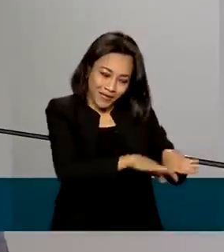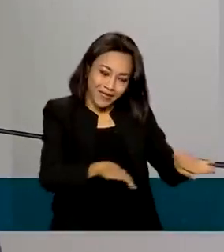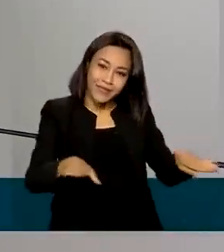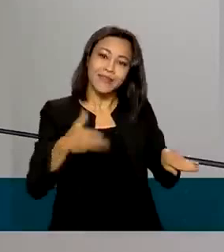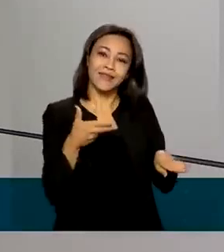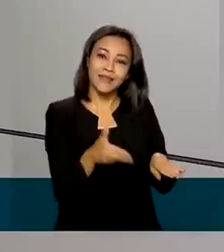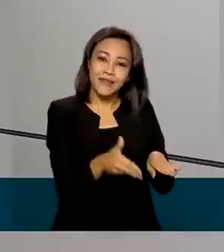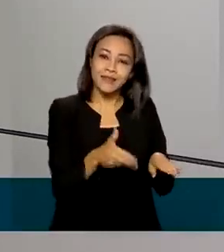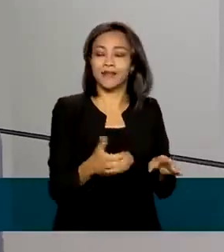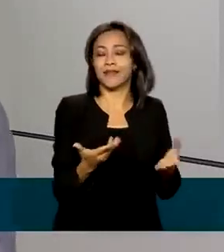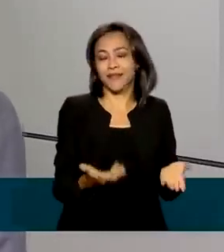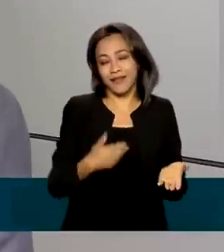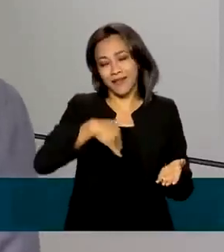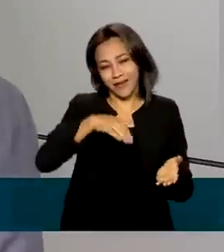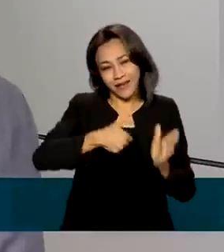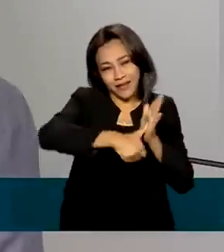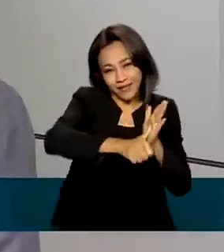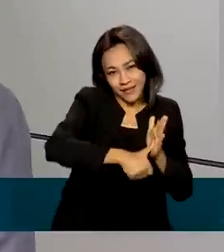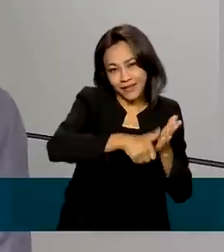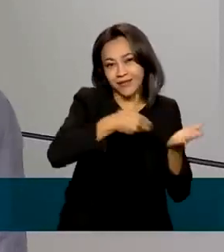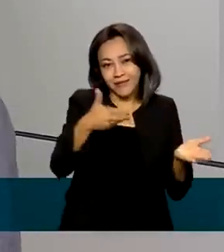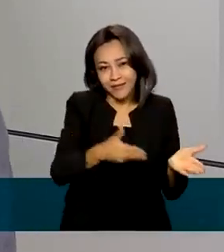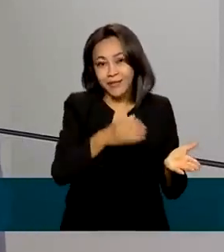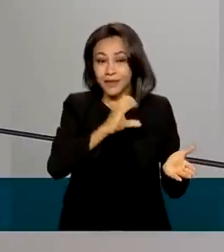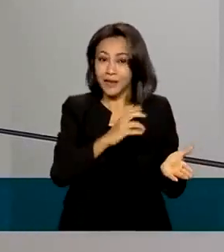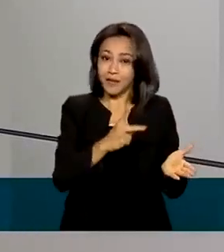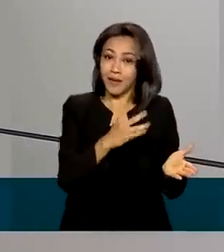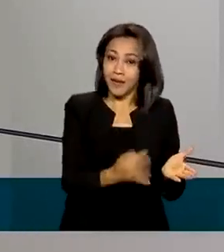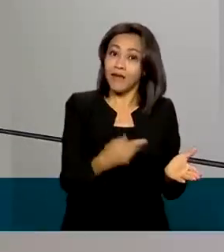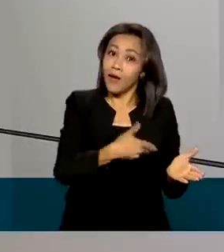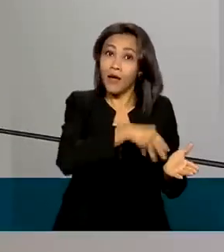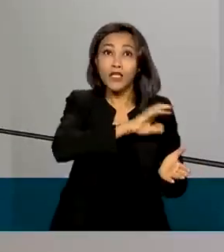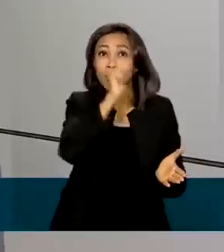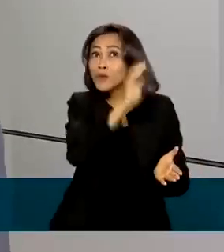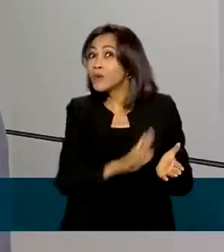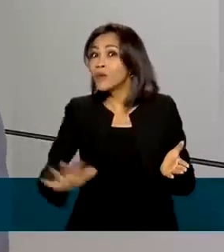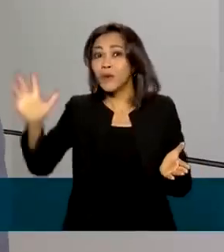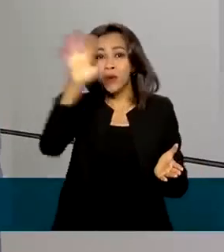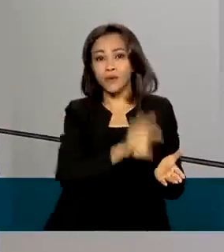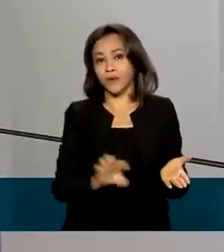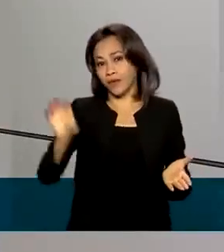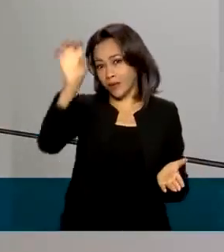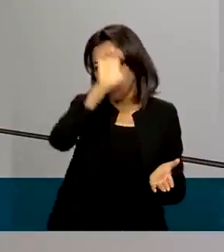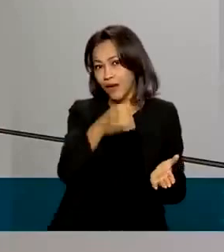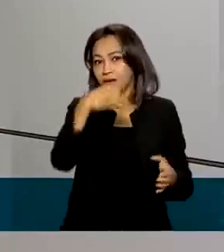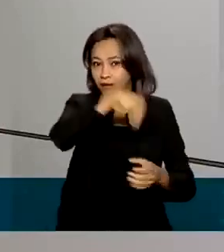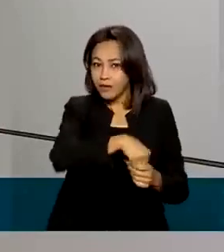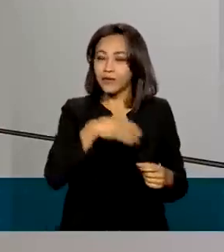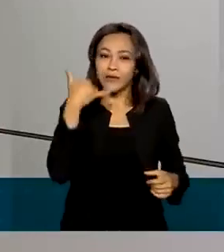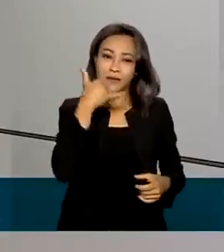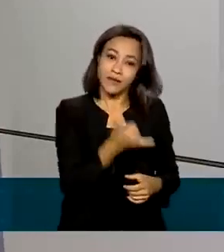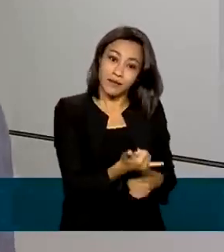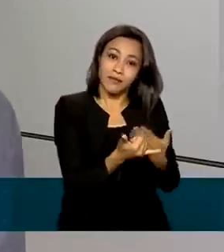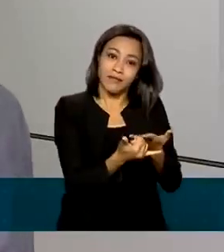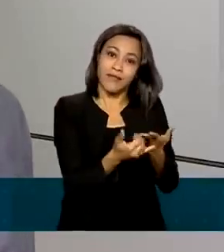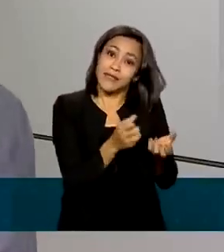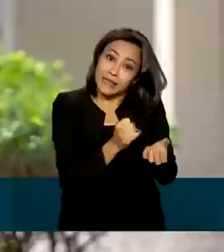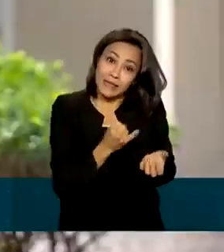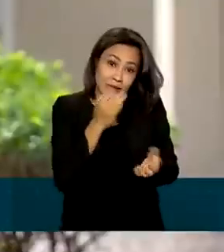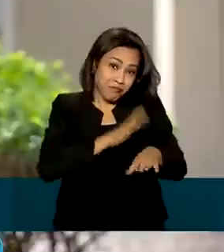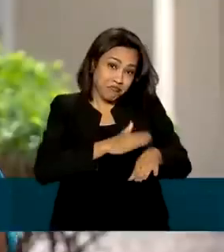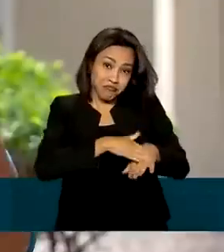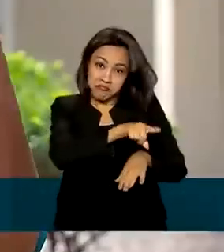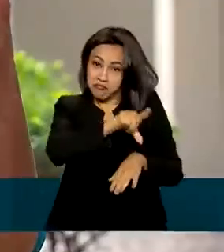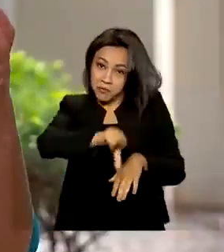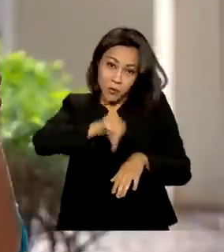RG ou RG, o documento mais popular de identificação do cidadão, passa a ser válido também no formato digital, se assim o cidadão optar.